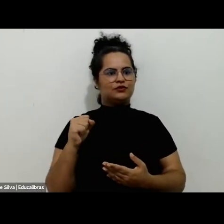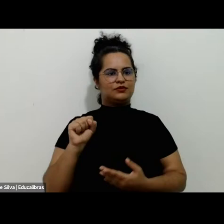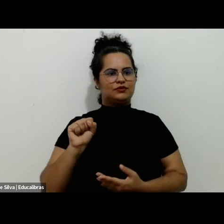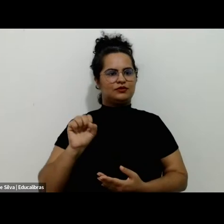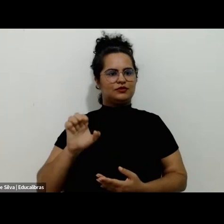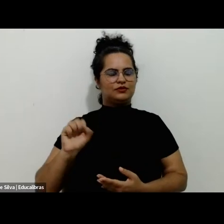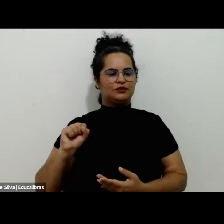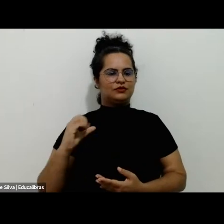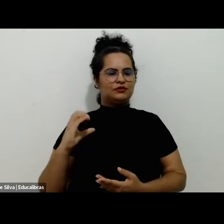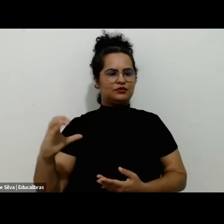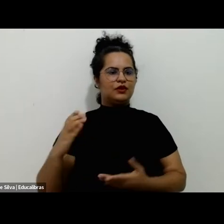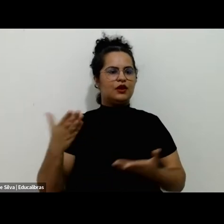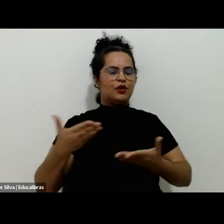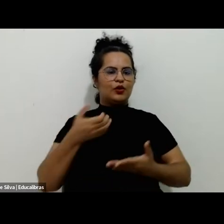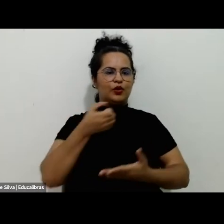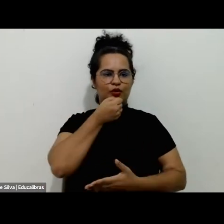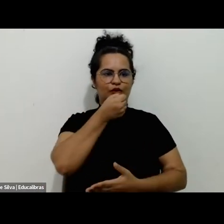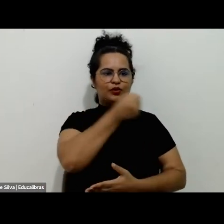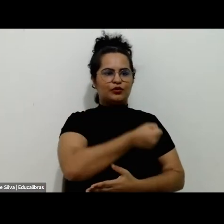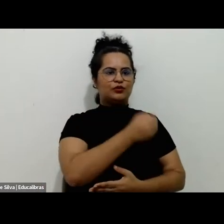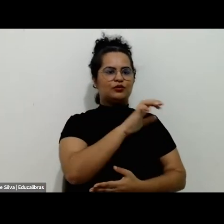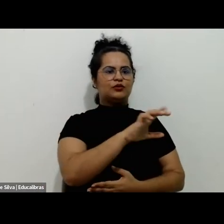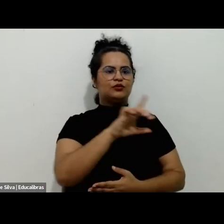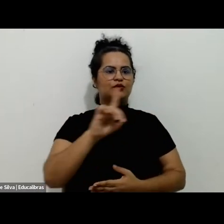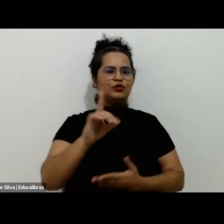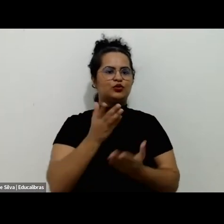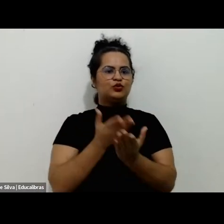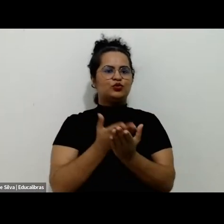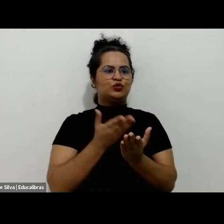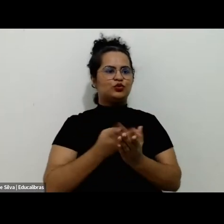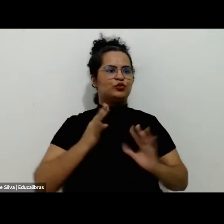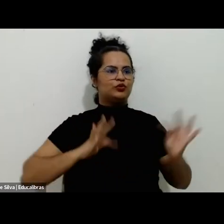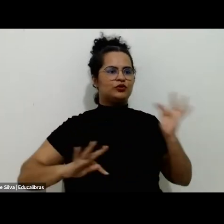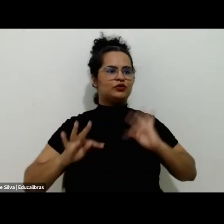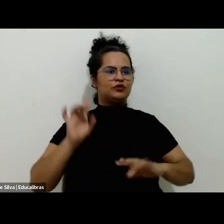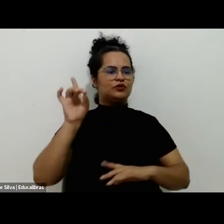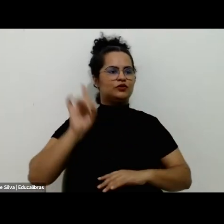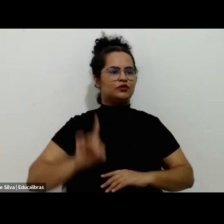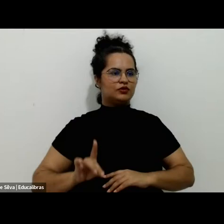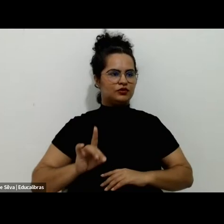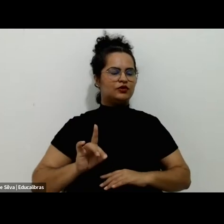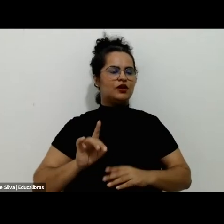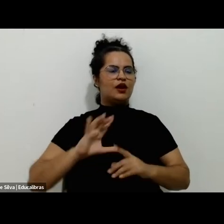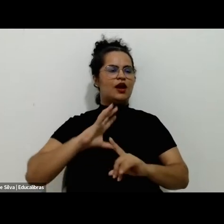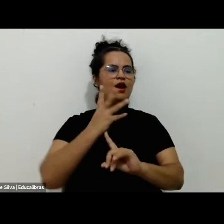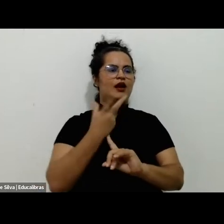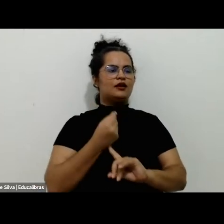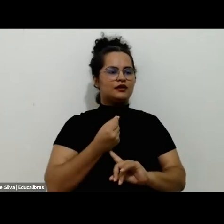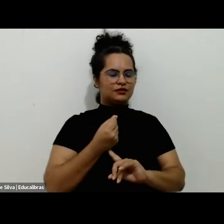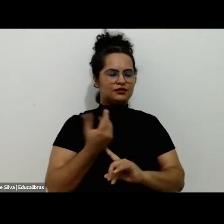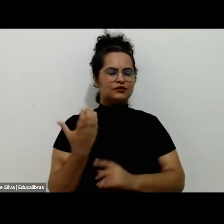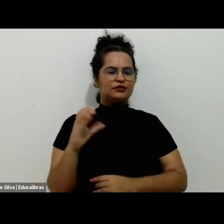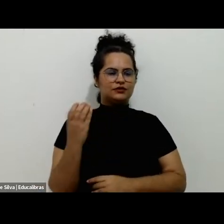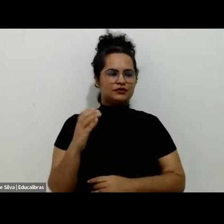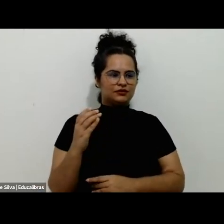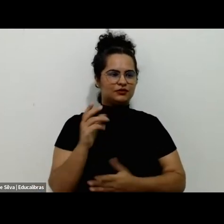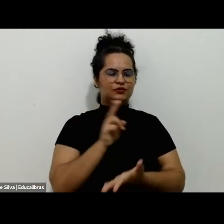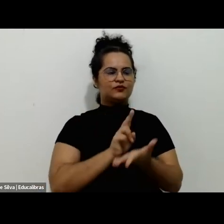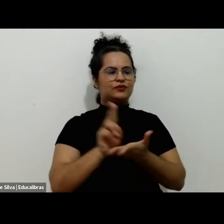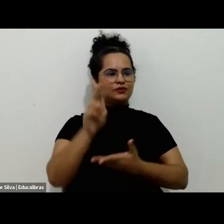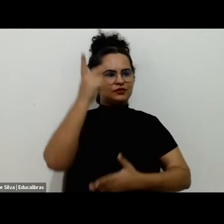Silvinha, coordenador do Centro de Excelência em Estudos do Lazer, diretor da Escola de Arte, Ciências e Humanidades da Universidade de São Paulo.